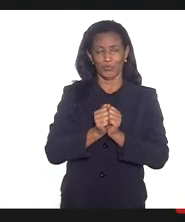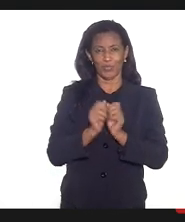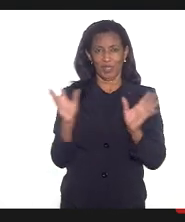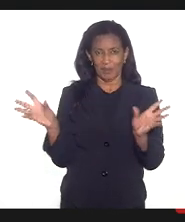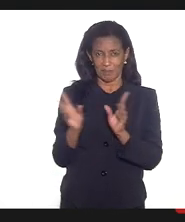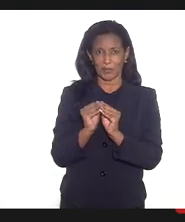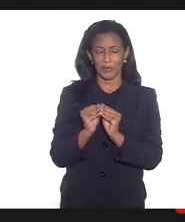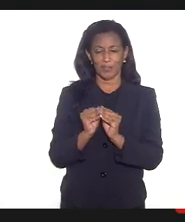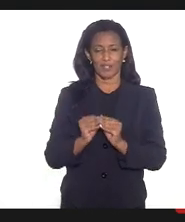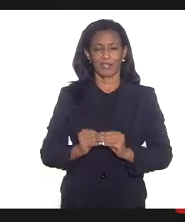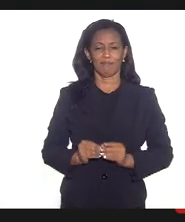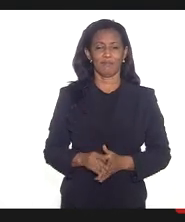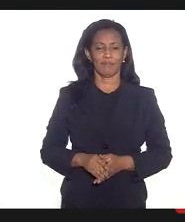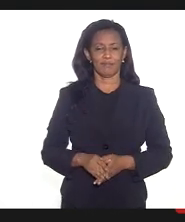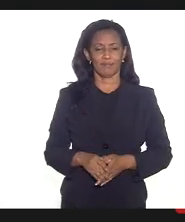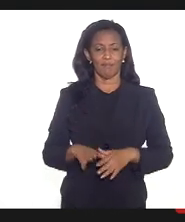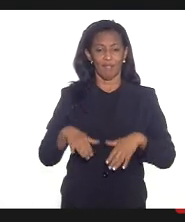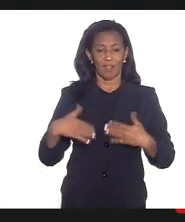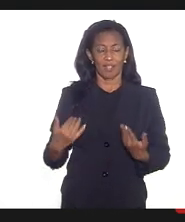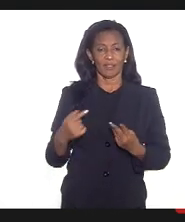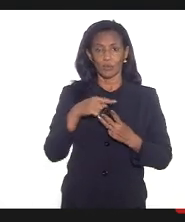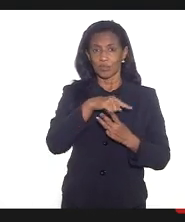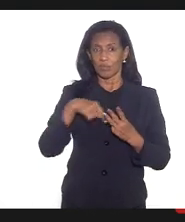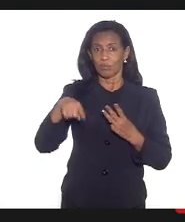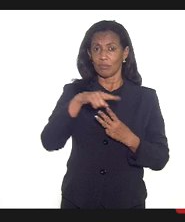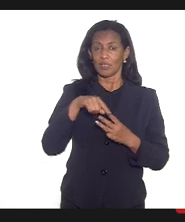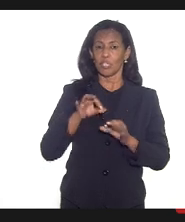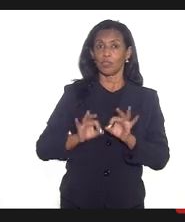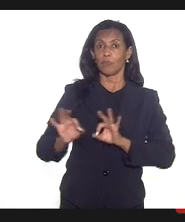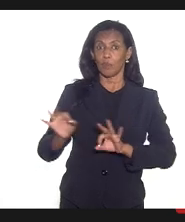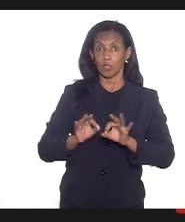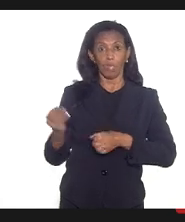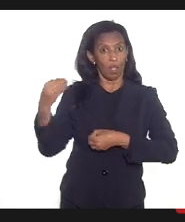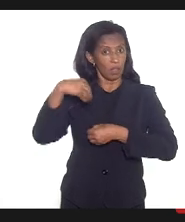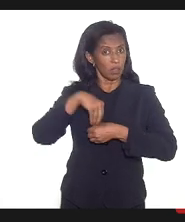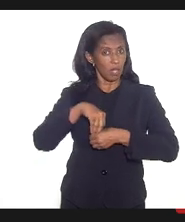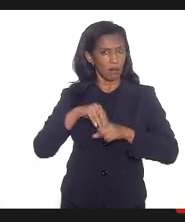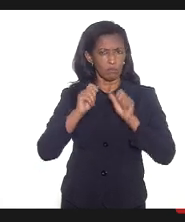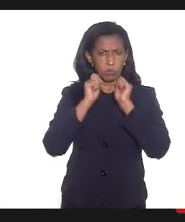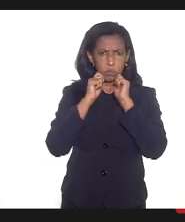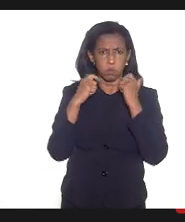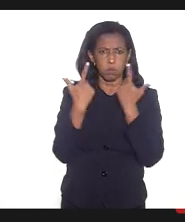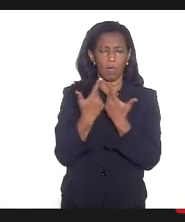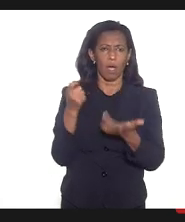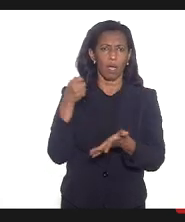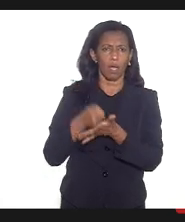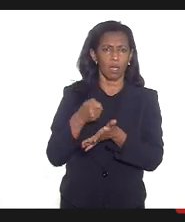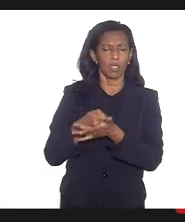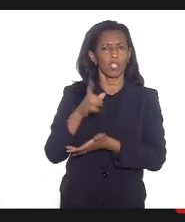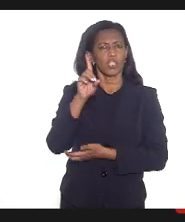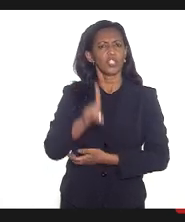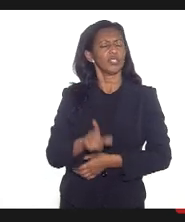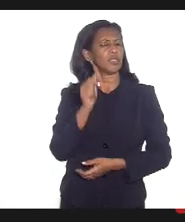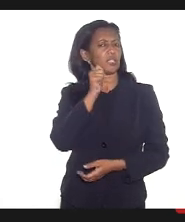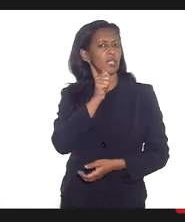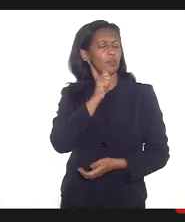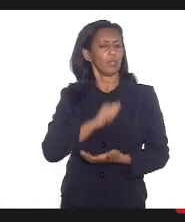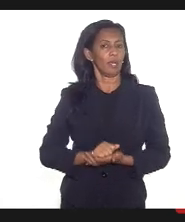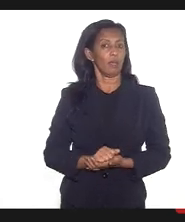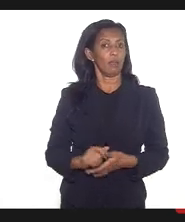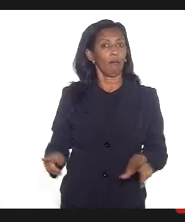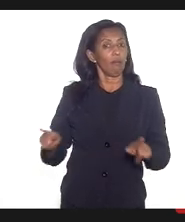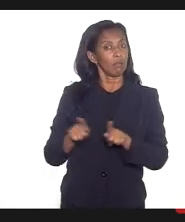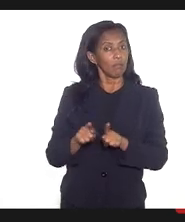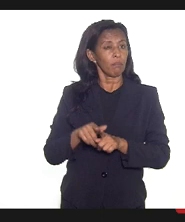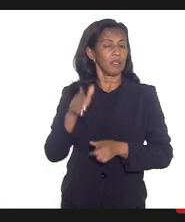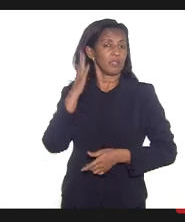encurtar então três projetos de lei tramitam na casa para garantir esse direito à mulher no entanto